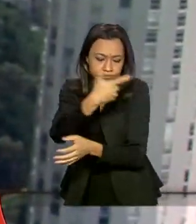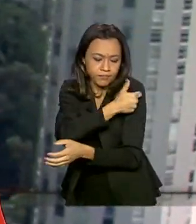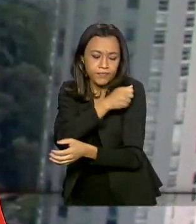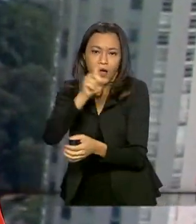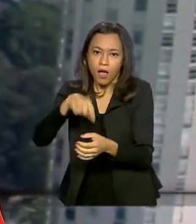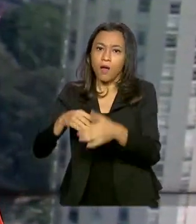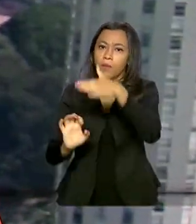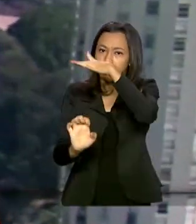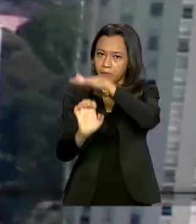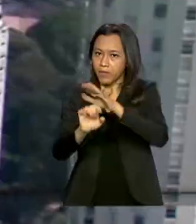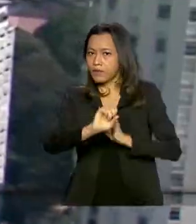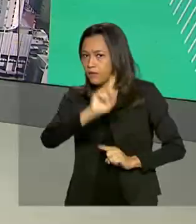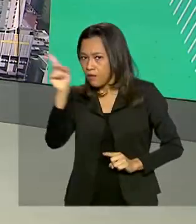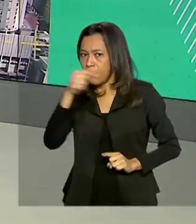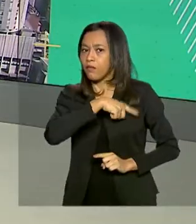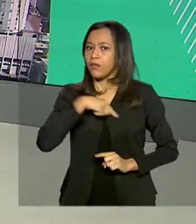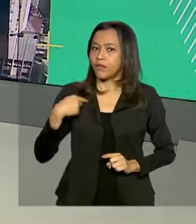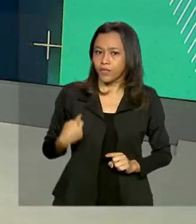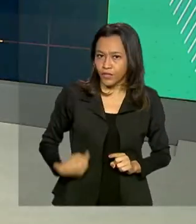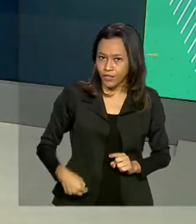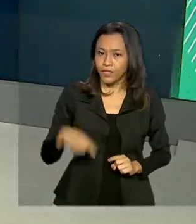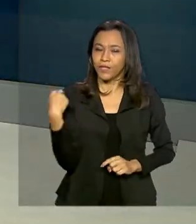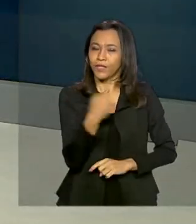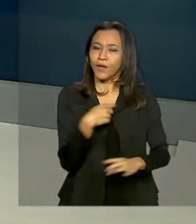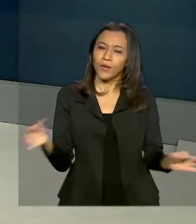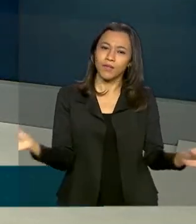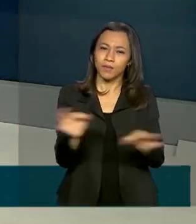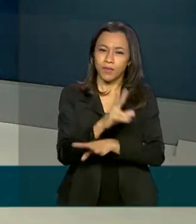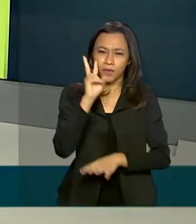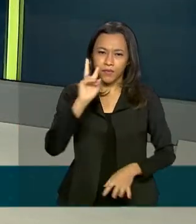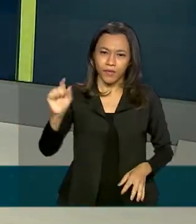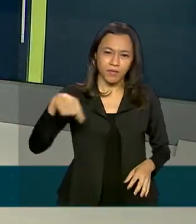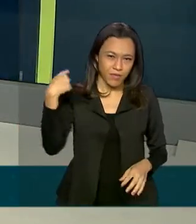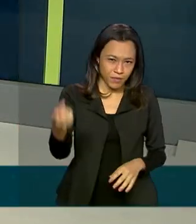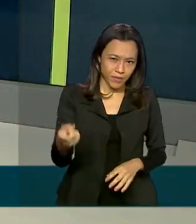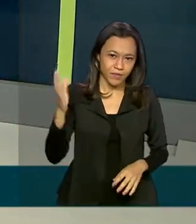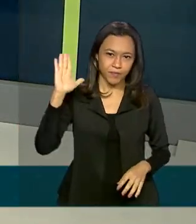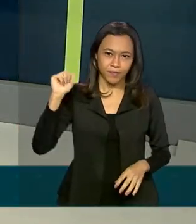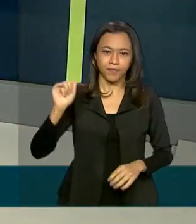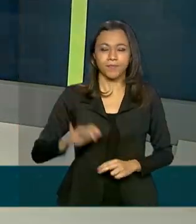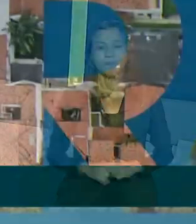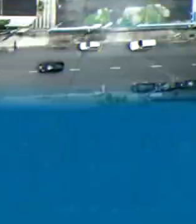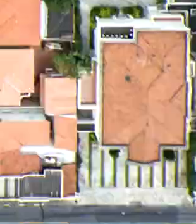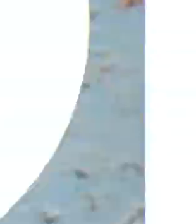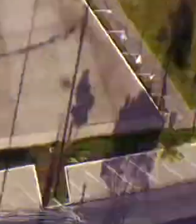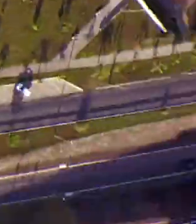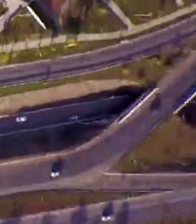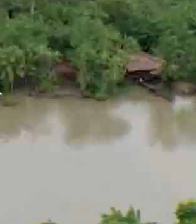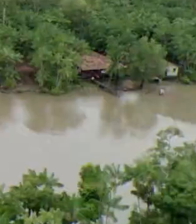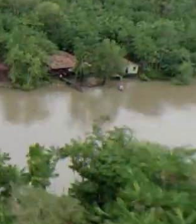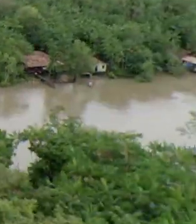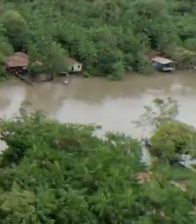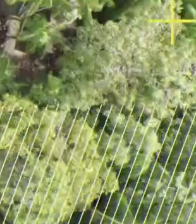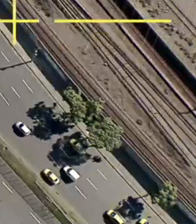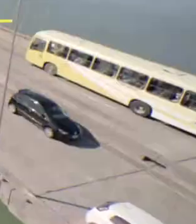empresa sediada na China. A gente fica por aqui, nos vemos na próxima edição. Tchau! Tchau!